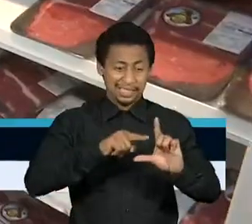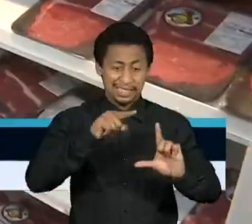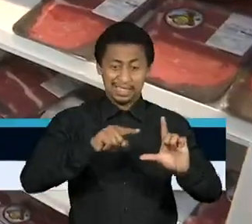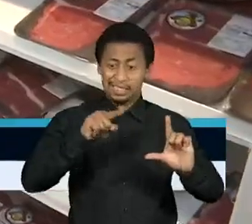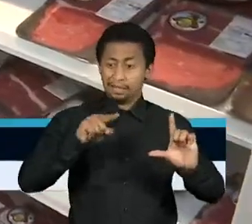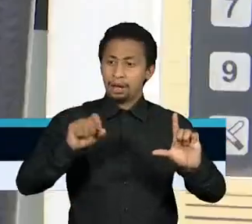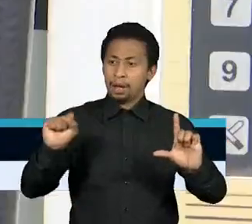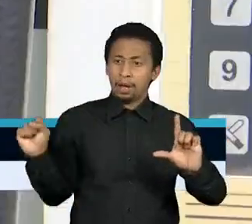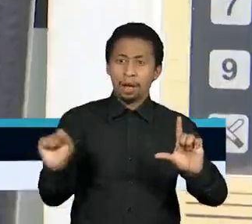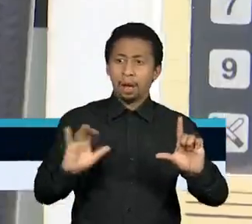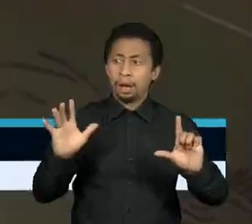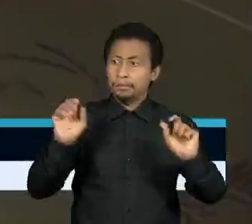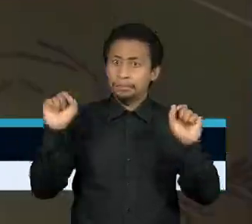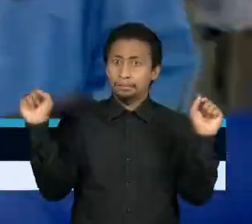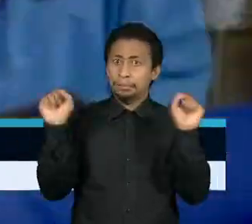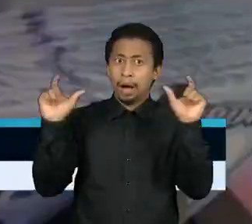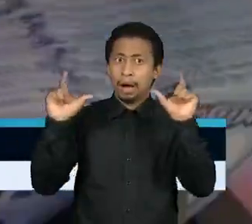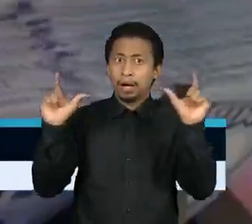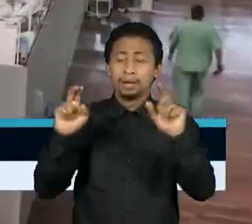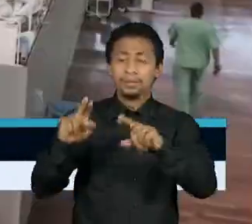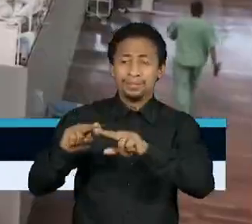surpreendeu o mundo na pandemia.